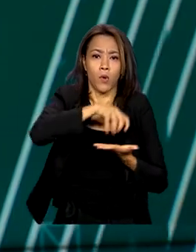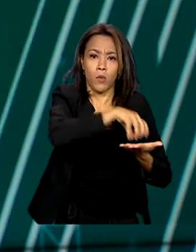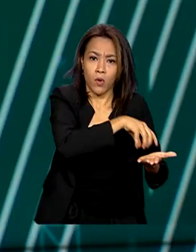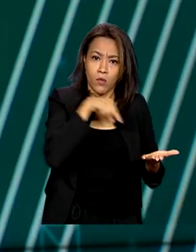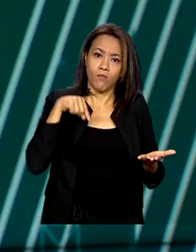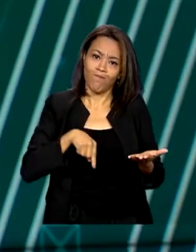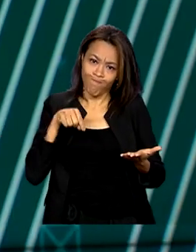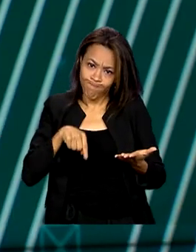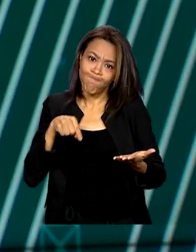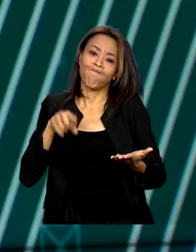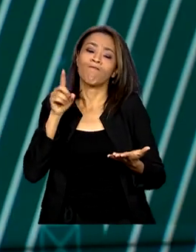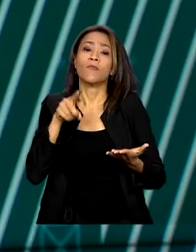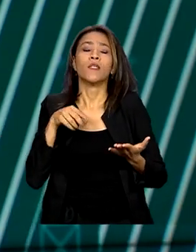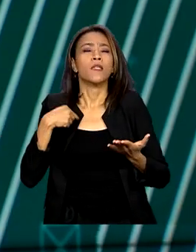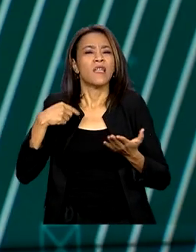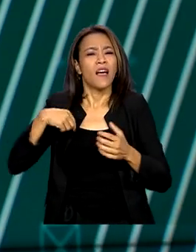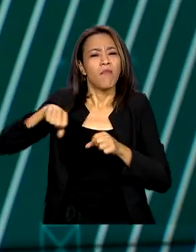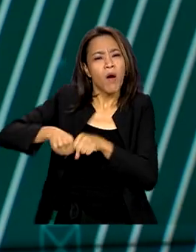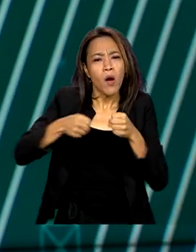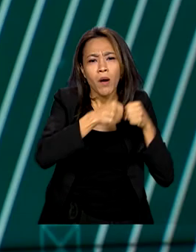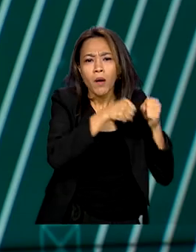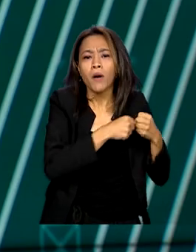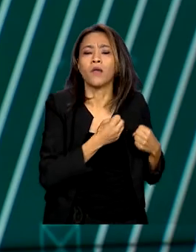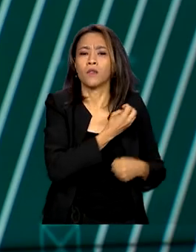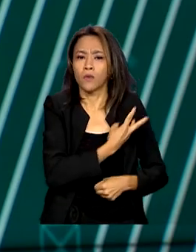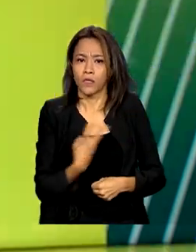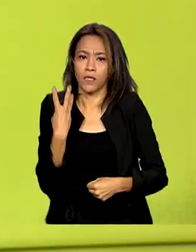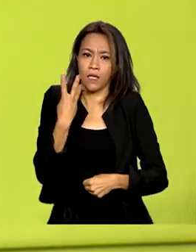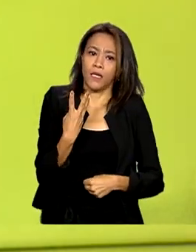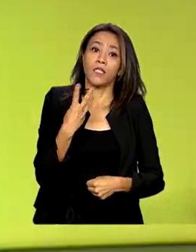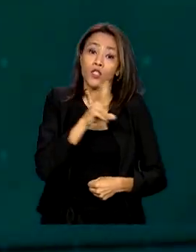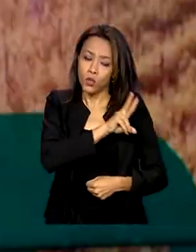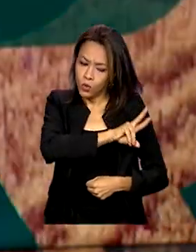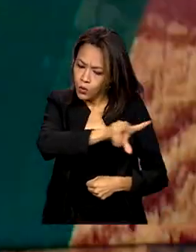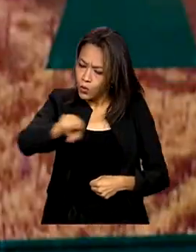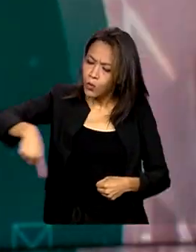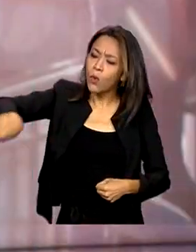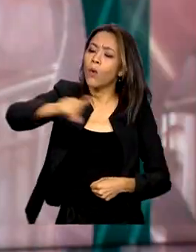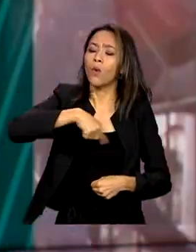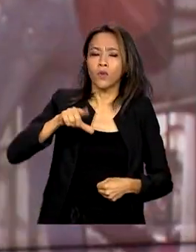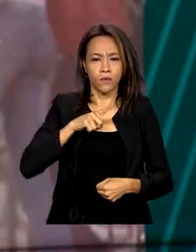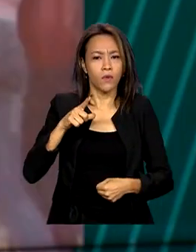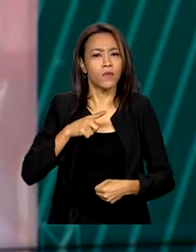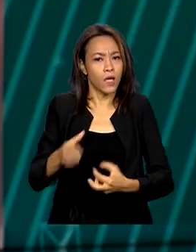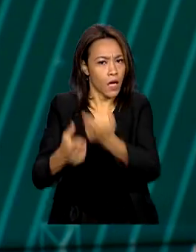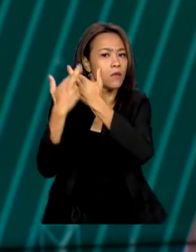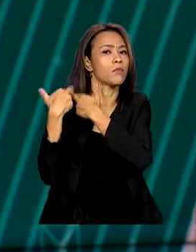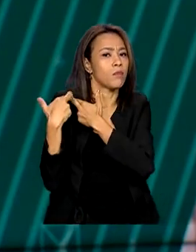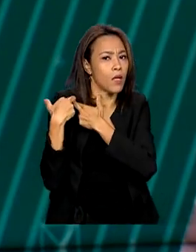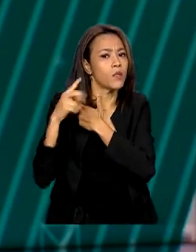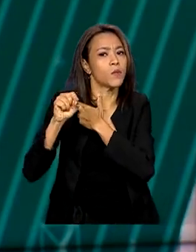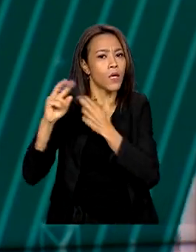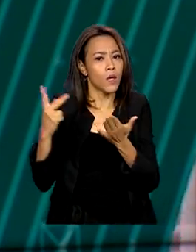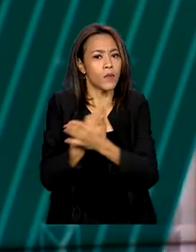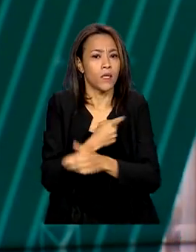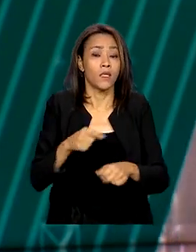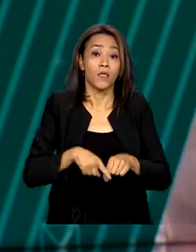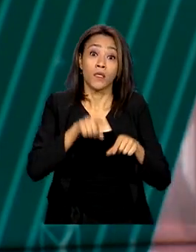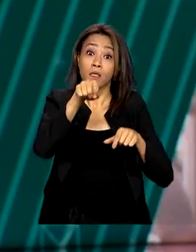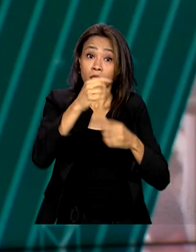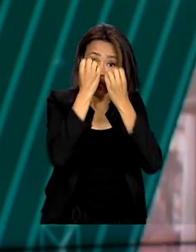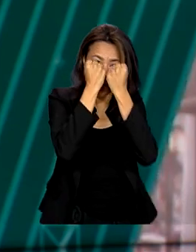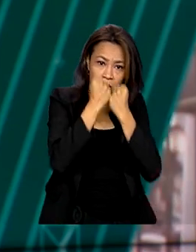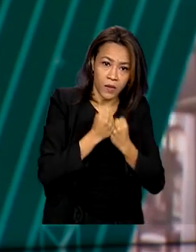detidos foram identificados e vão responder, na medida de suas responsabilidades, por crimes de terrorismo, associação